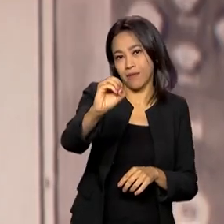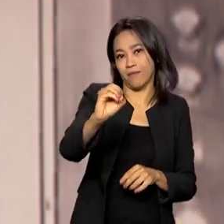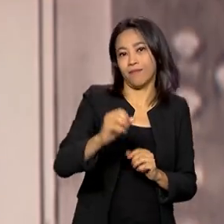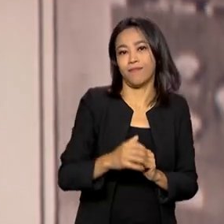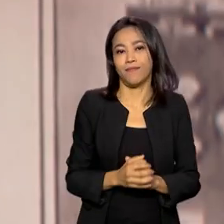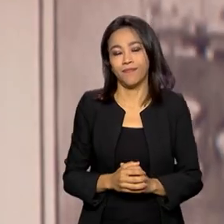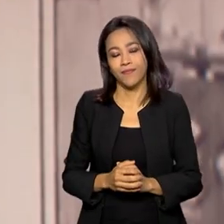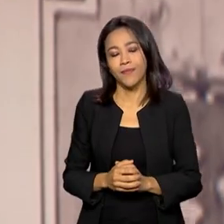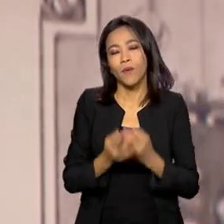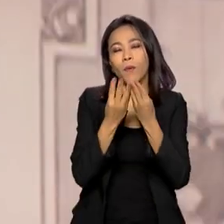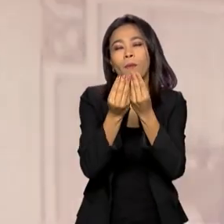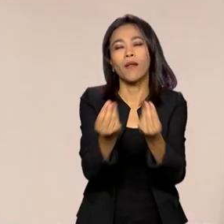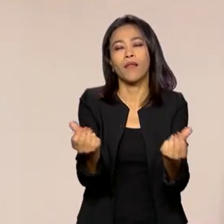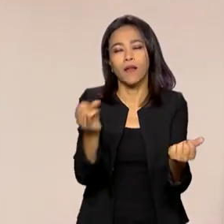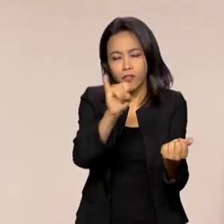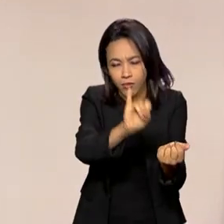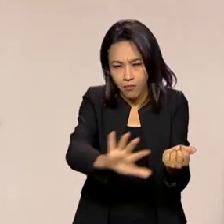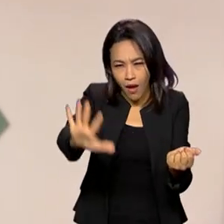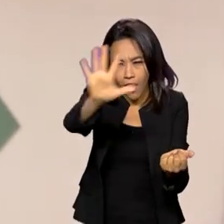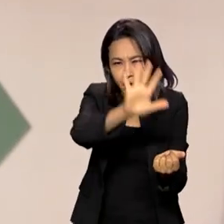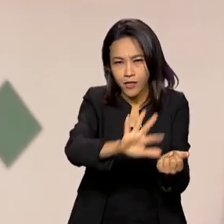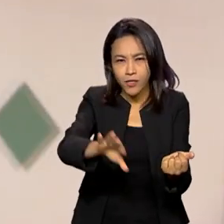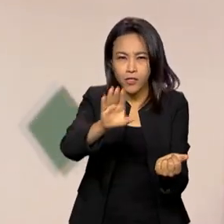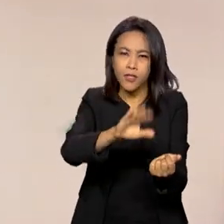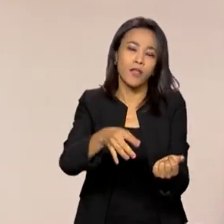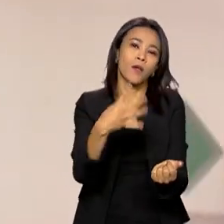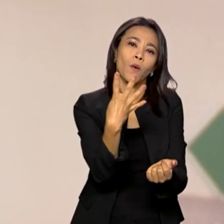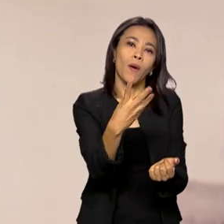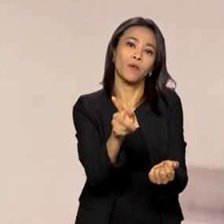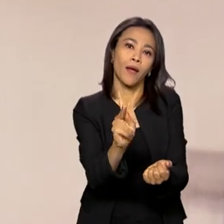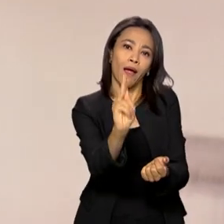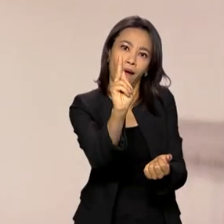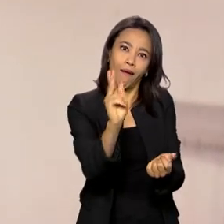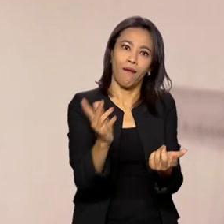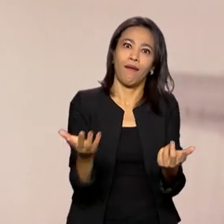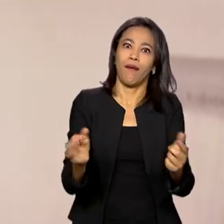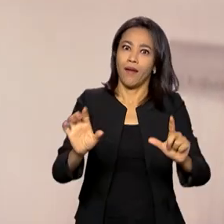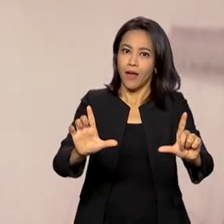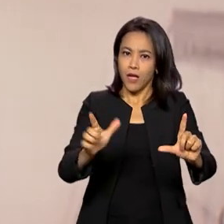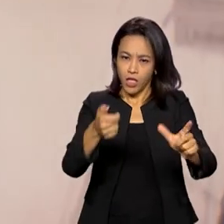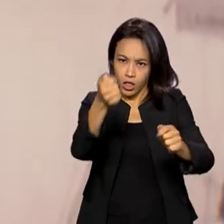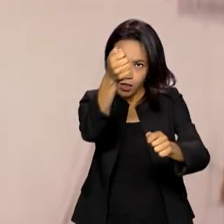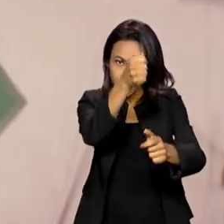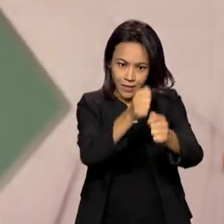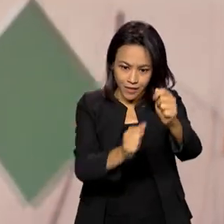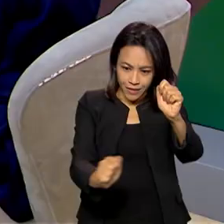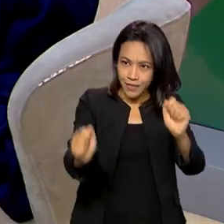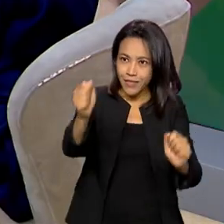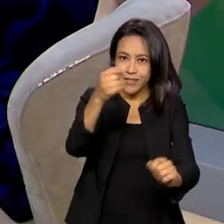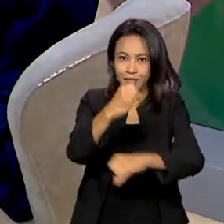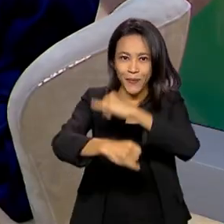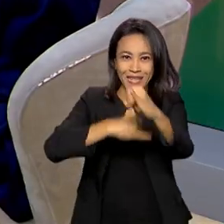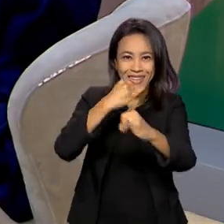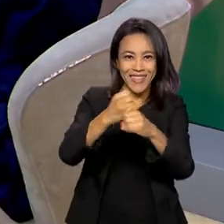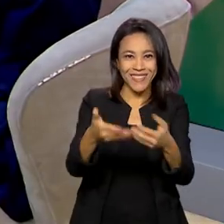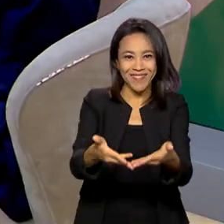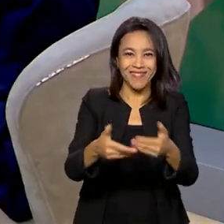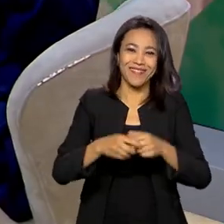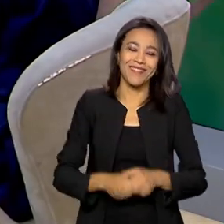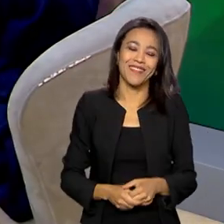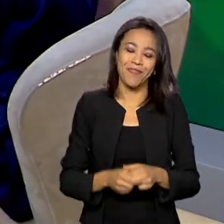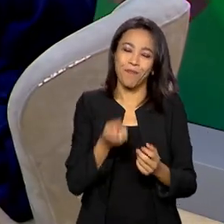qualidade de imagem 4K áudio imersivo e interatividade com a internet. Tá, ótimo. Secretário,